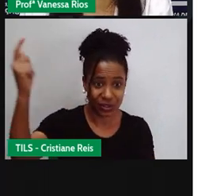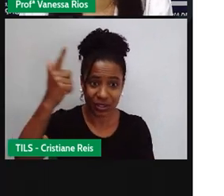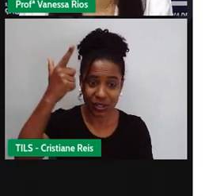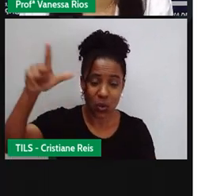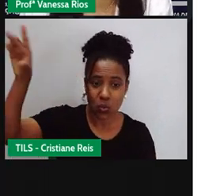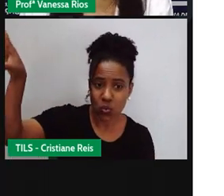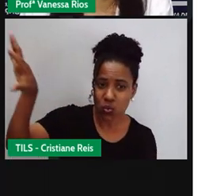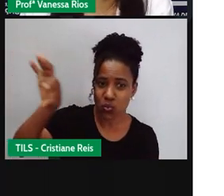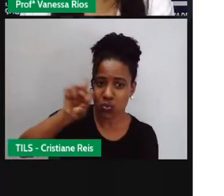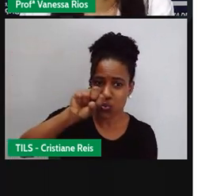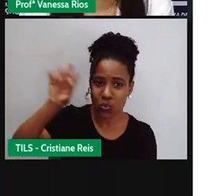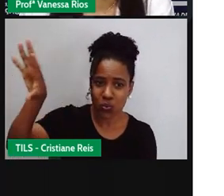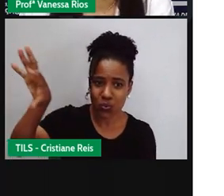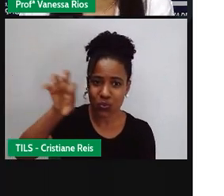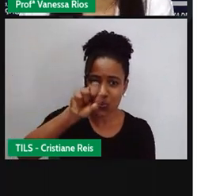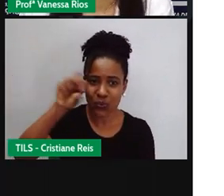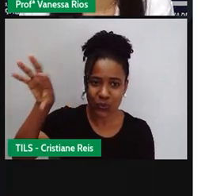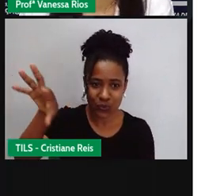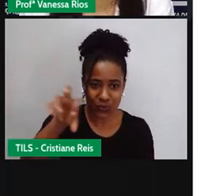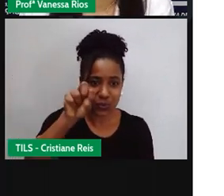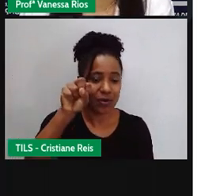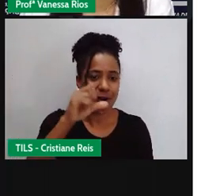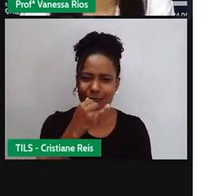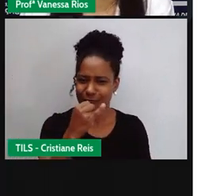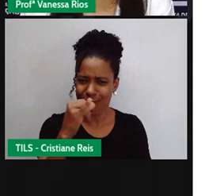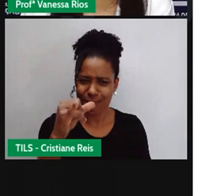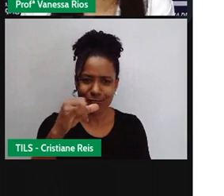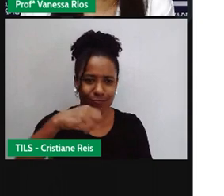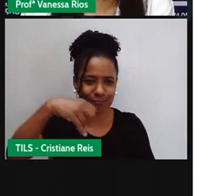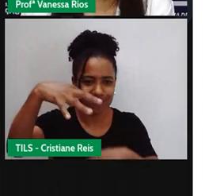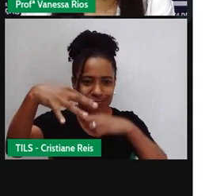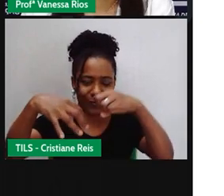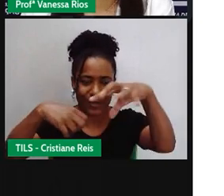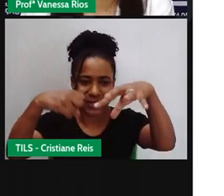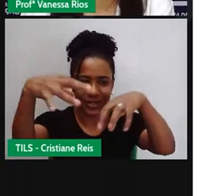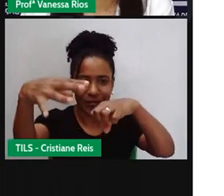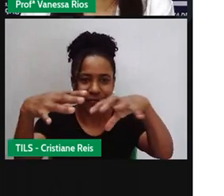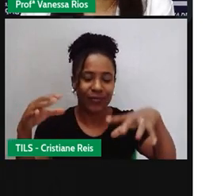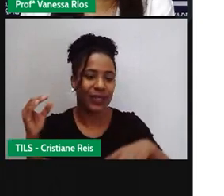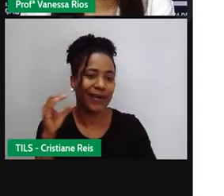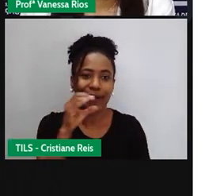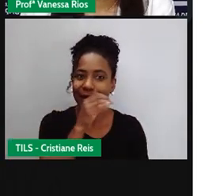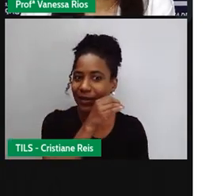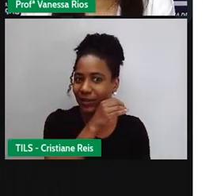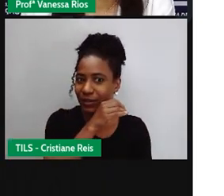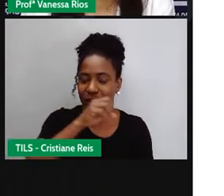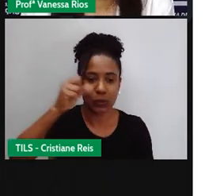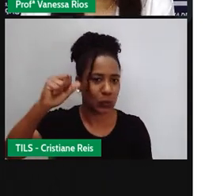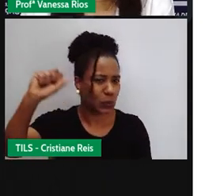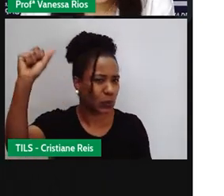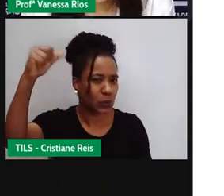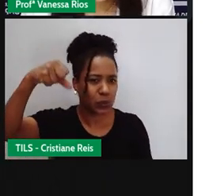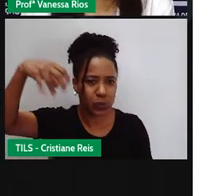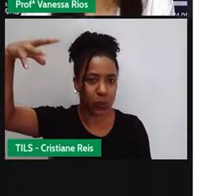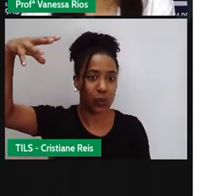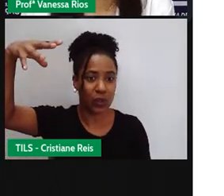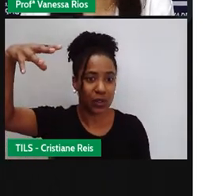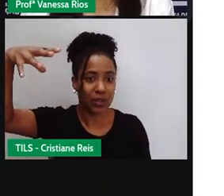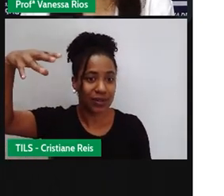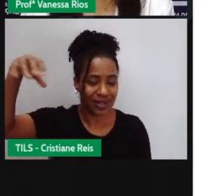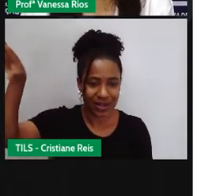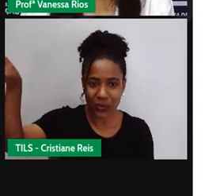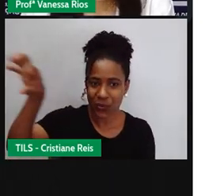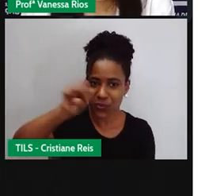fonte o sol. Então, através aí do calor, né, e da luz, que o sol transmite, essa